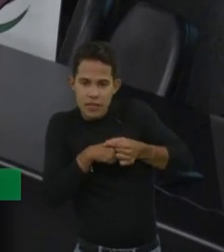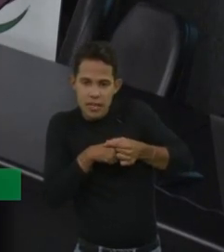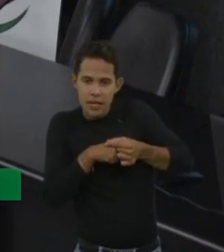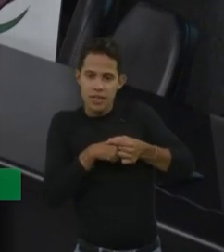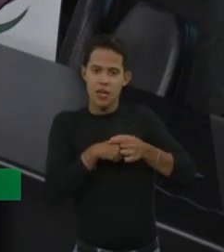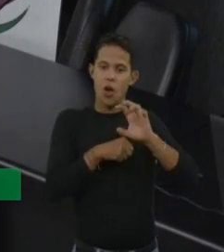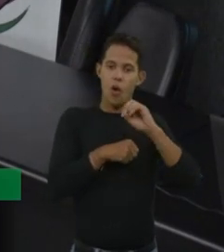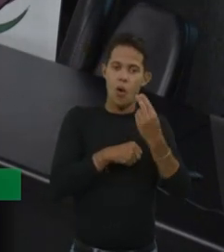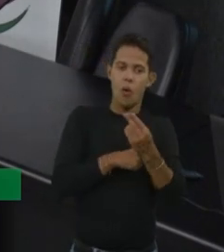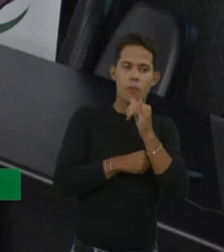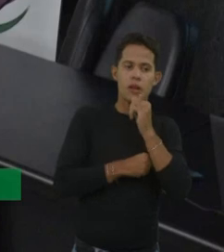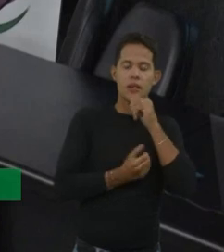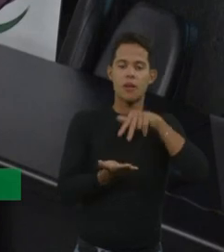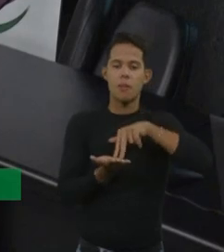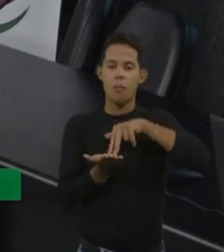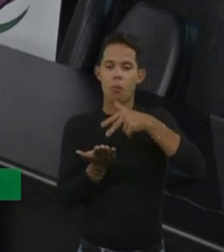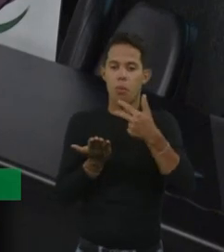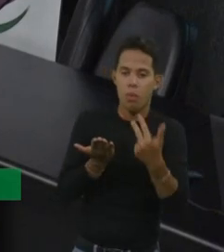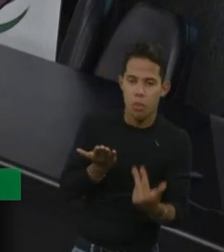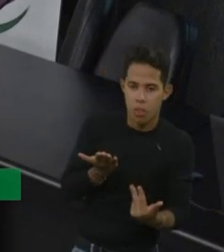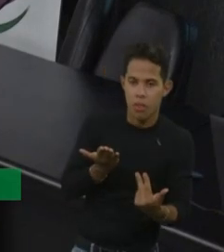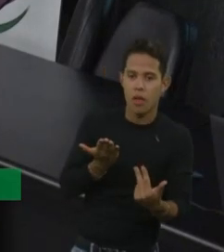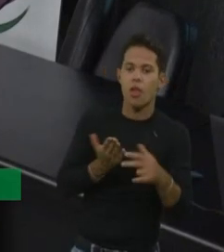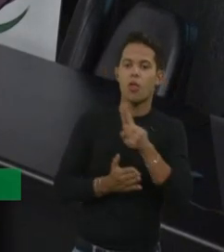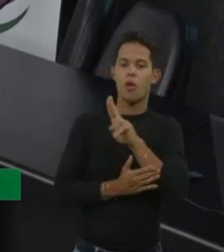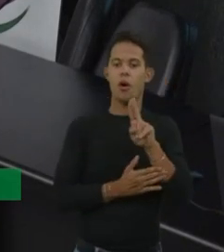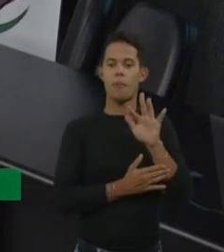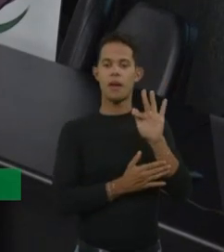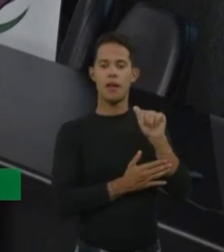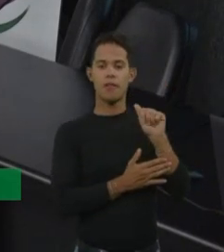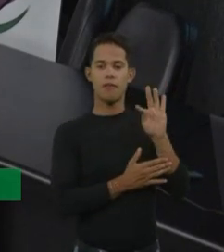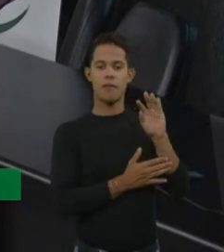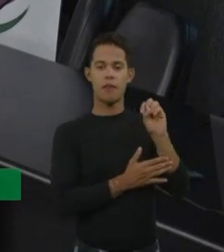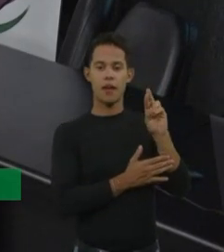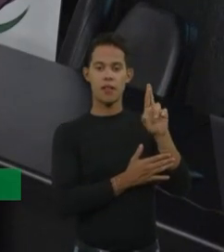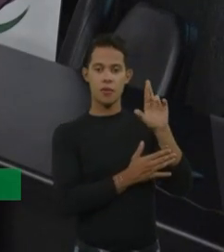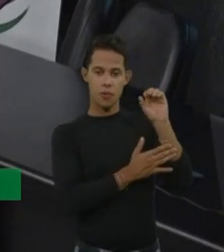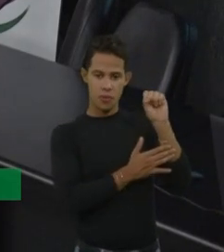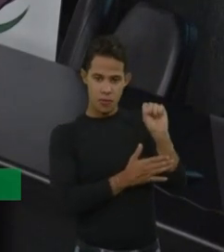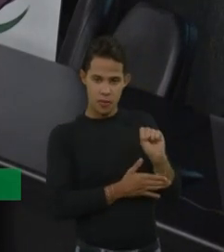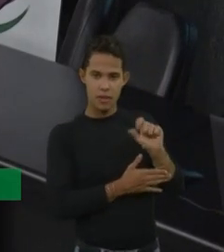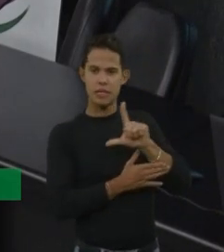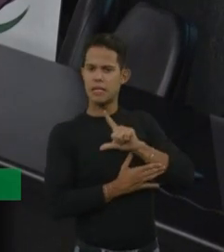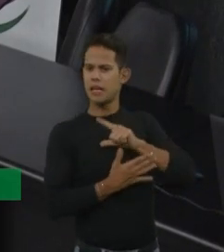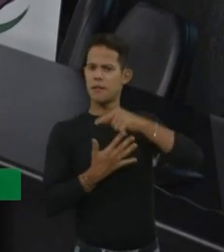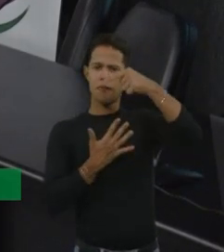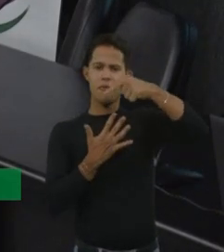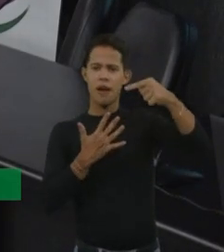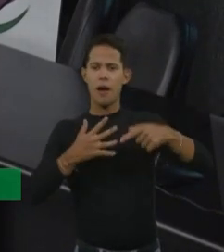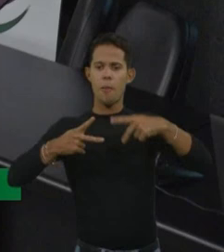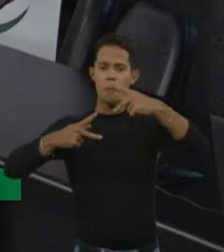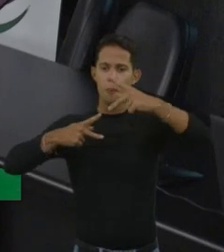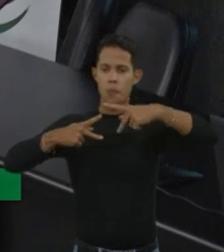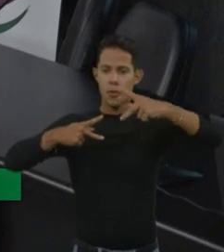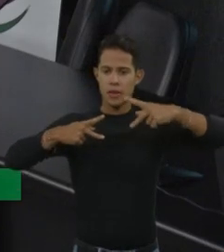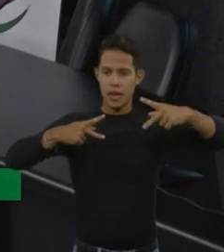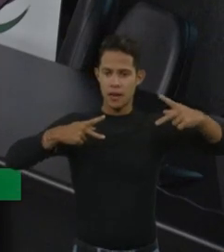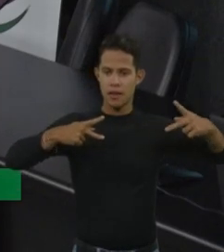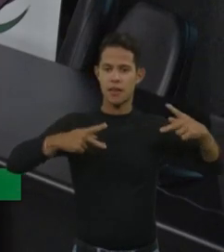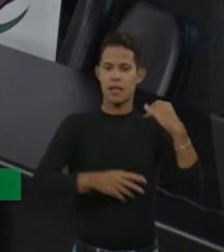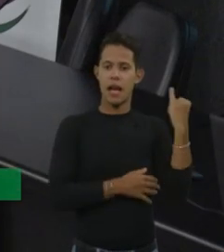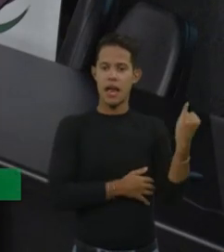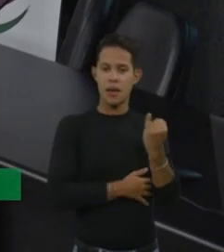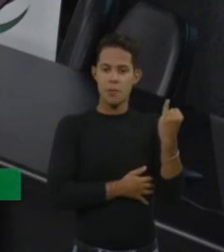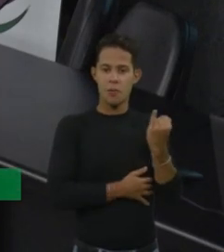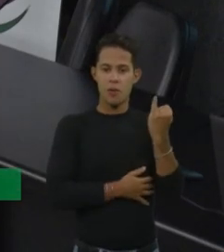algum sangramento, elas são chamadas fatores. E são vários fatores, são várias proteínas importantes para formar esse